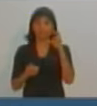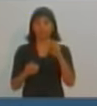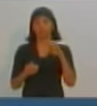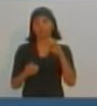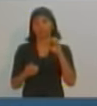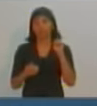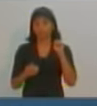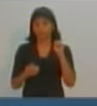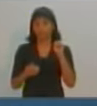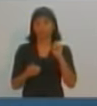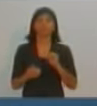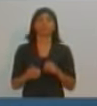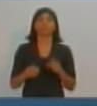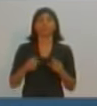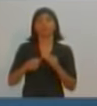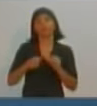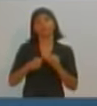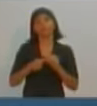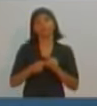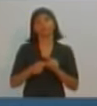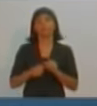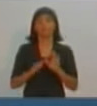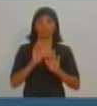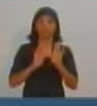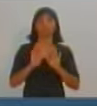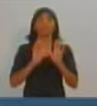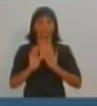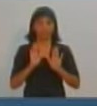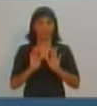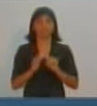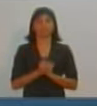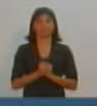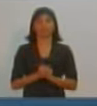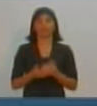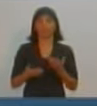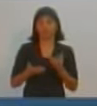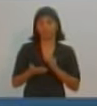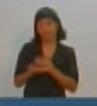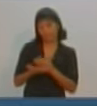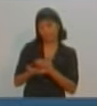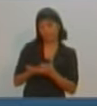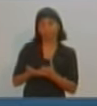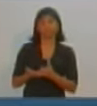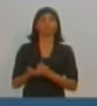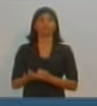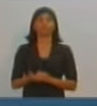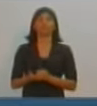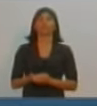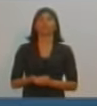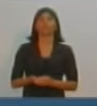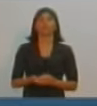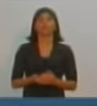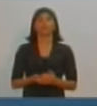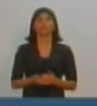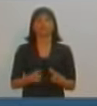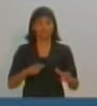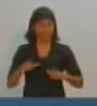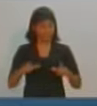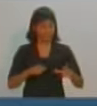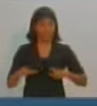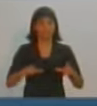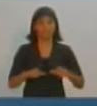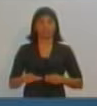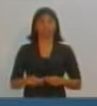fazer a defesa na abertura do bloco seguinte. Então, gente começa este bloco com a pergunta sobre geração de emprego.